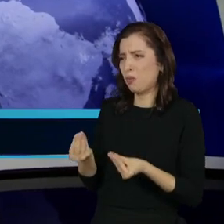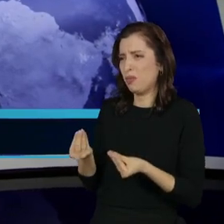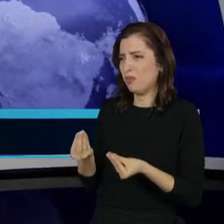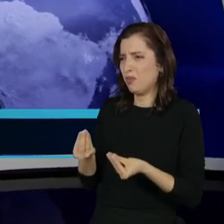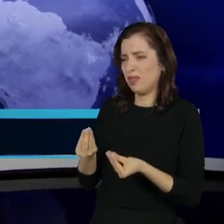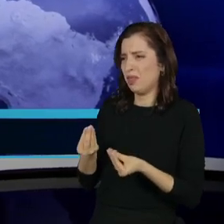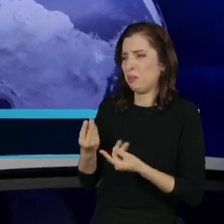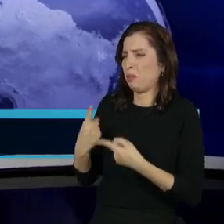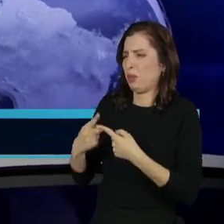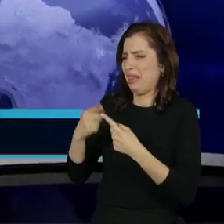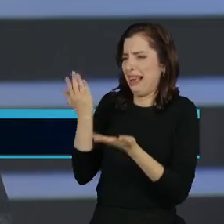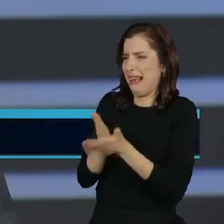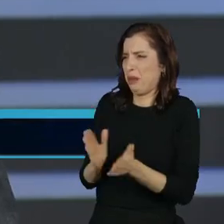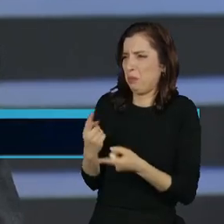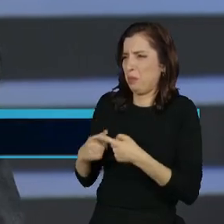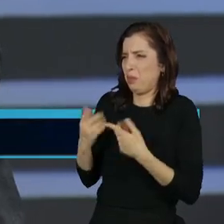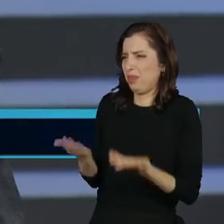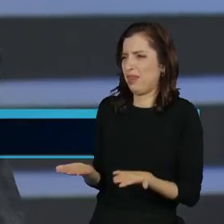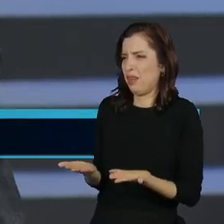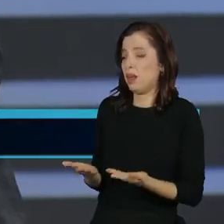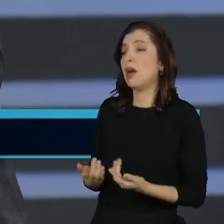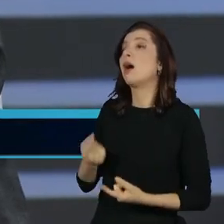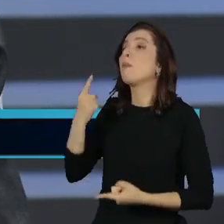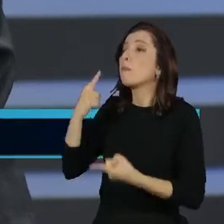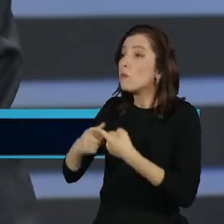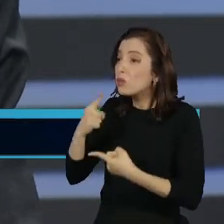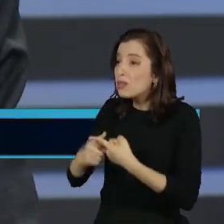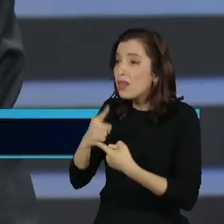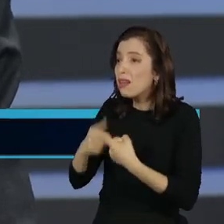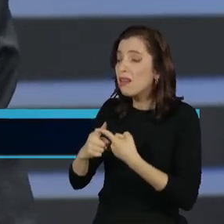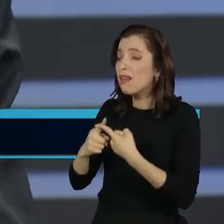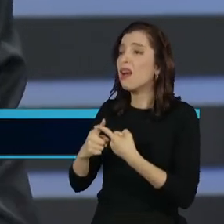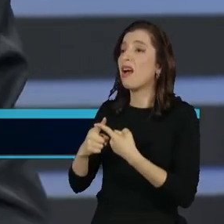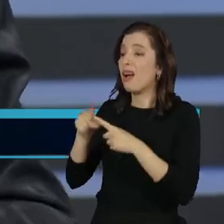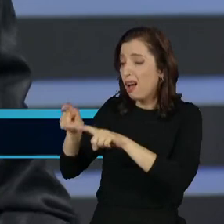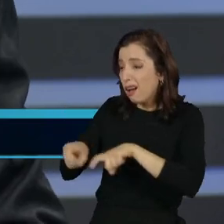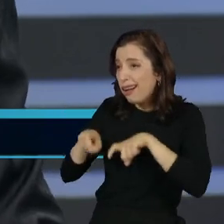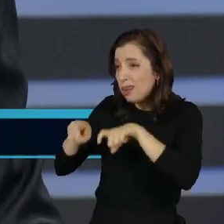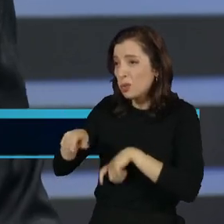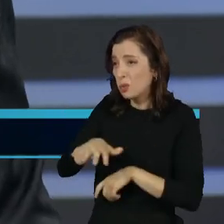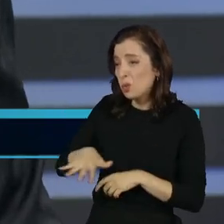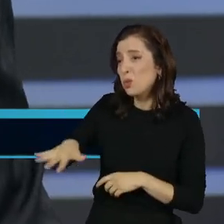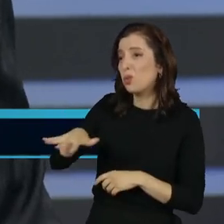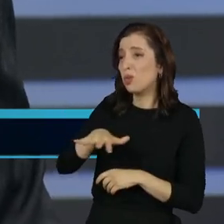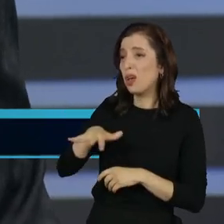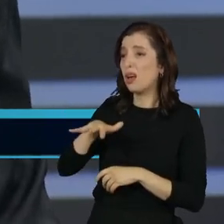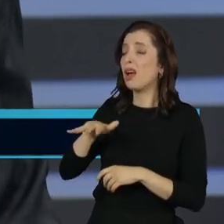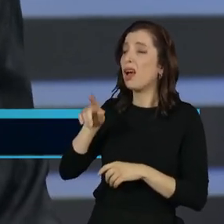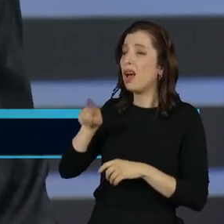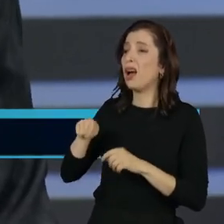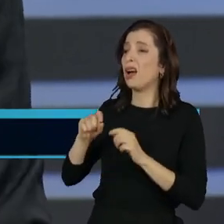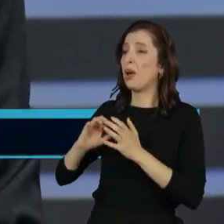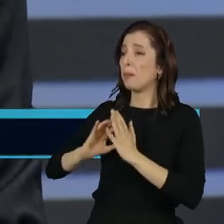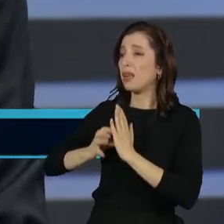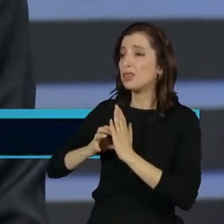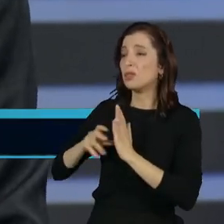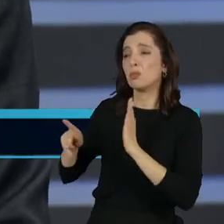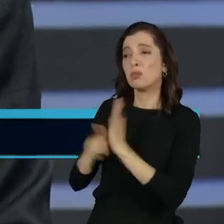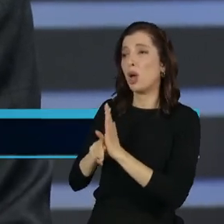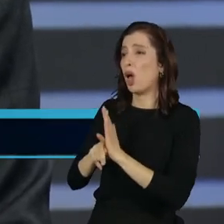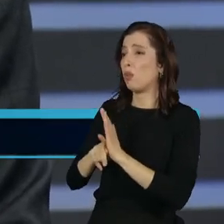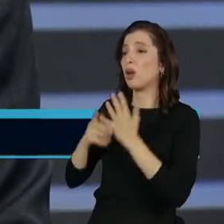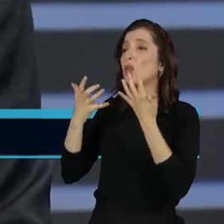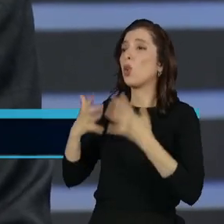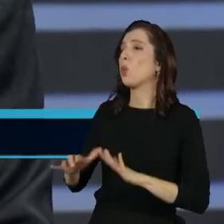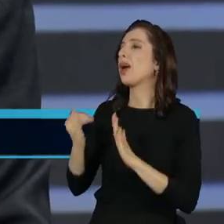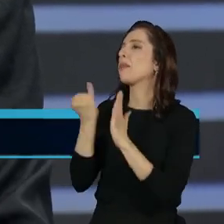por quê? Porque a bancada ruralista não permite que seja o imposto a ser recolhido seja justo.